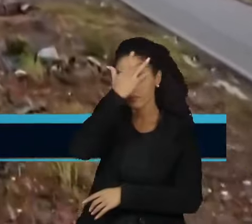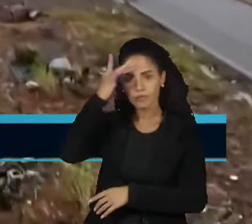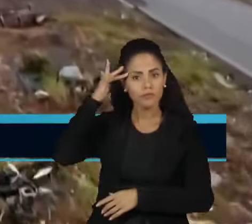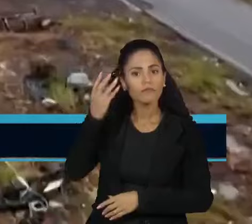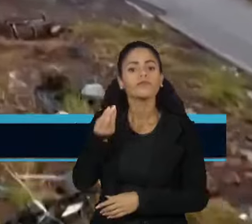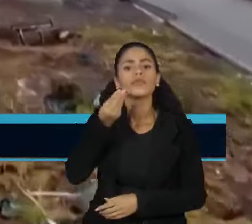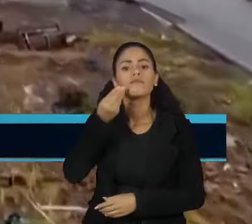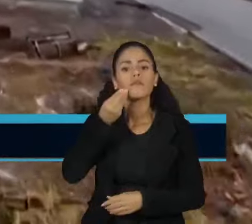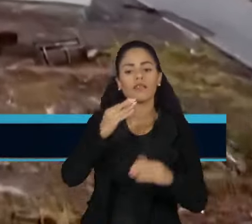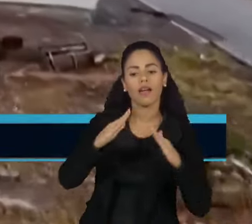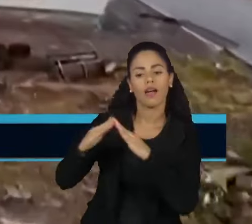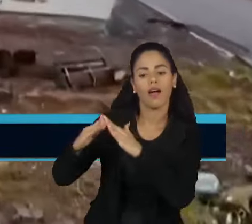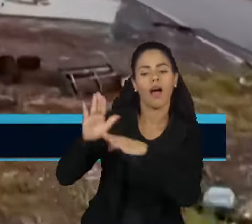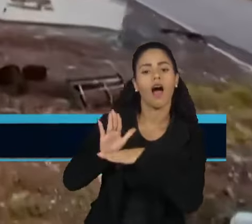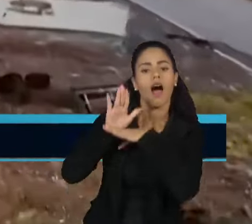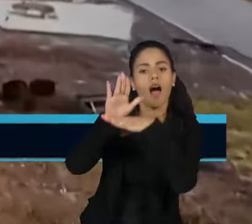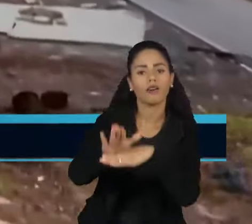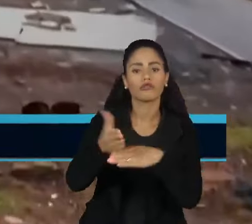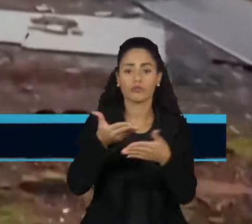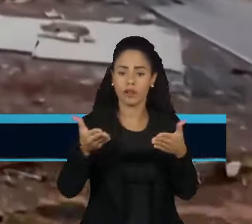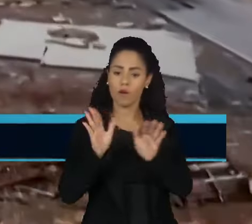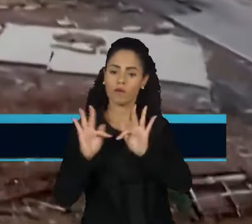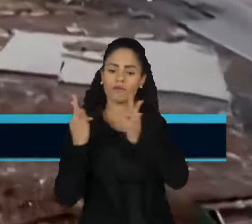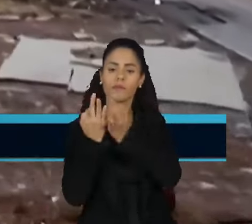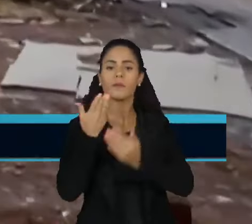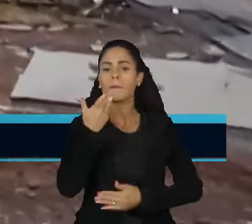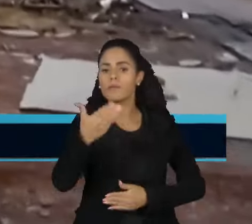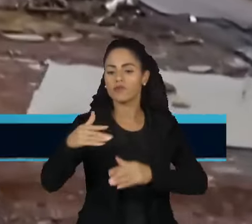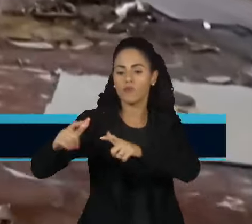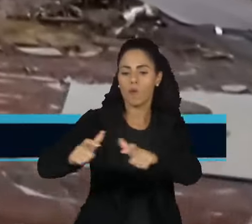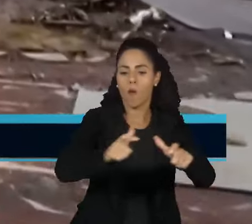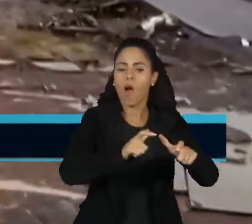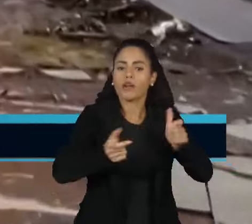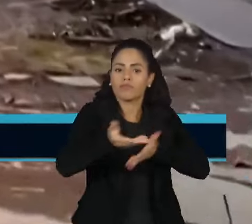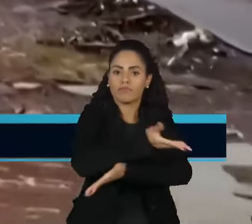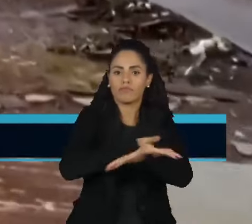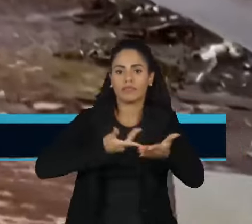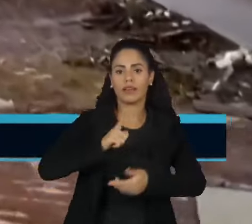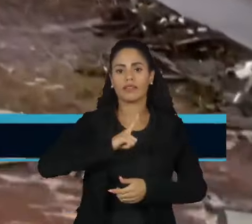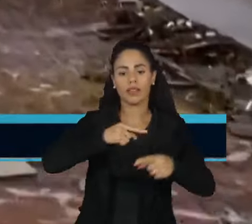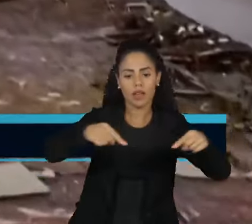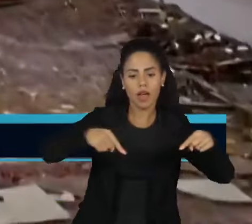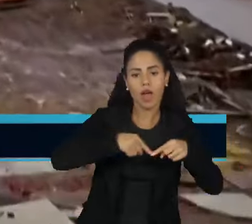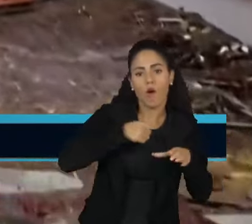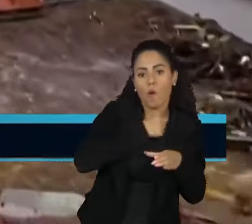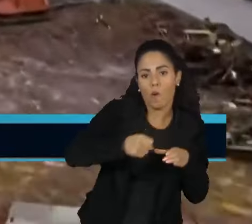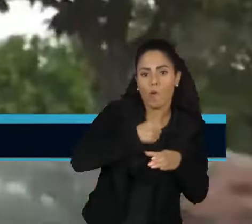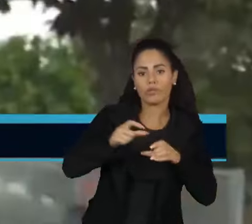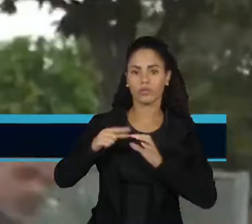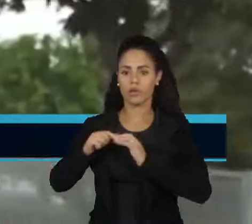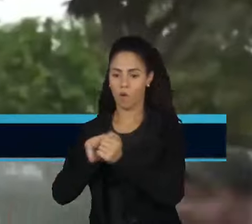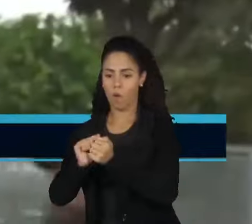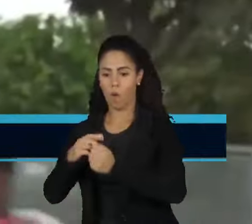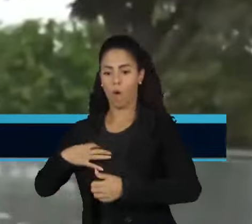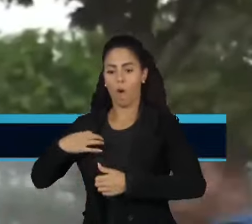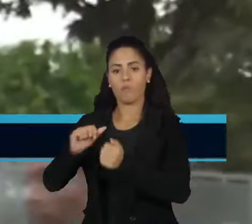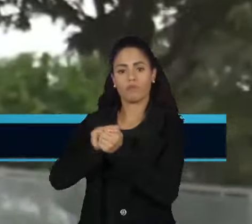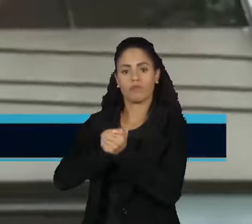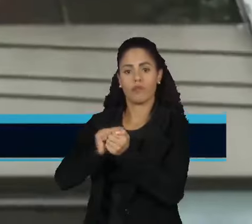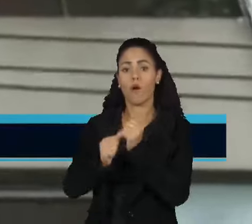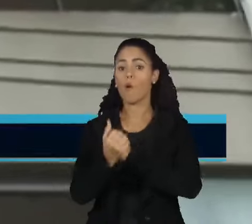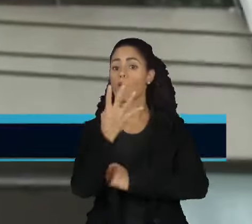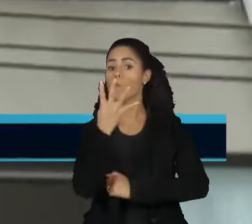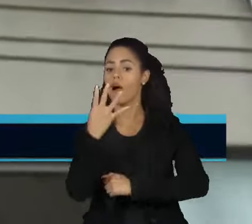desabrigados, com cômodos familiares e espaços coletivos, como cozinhas e lavanderias. As quatro